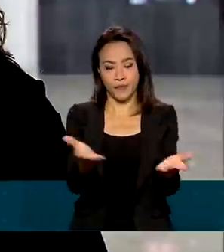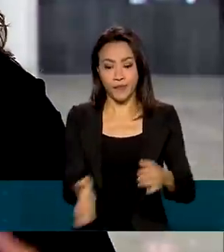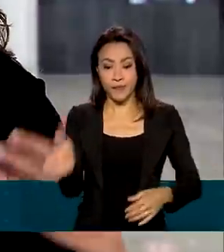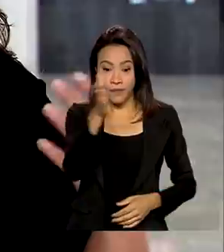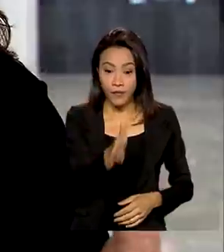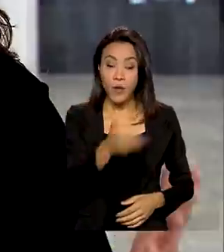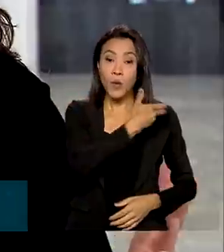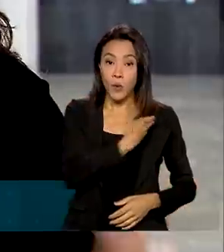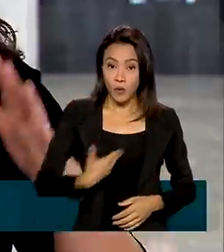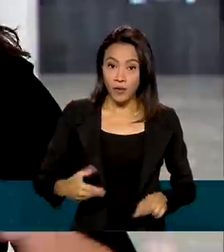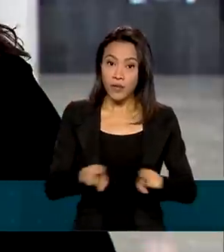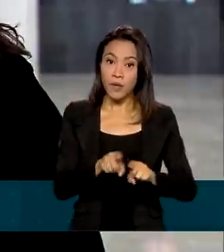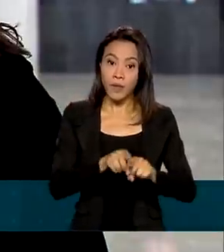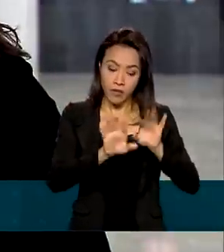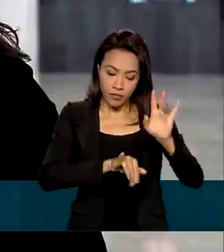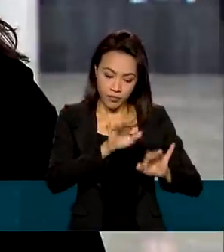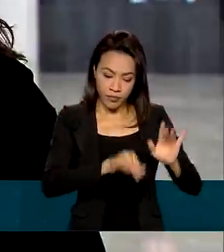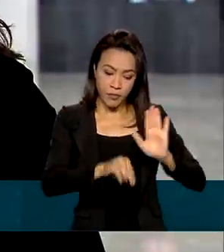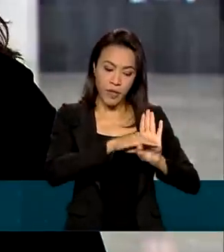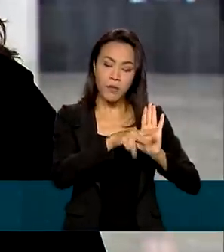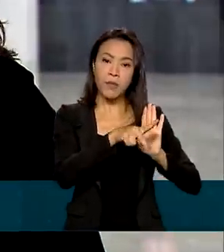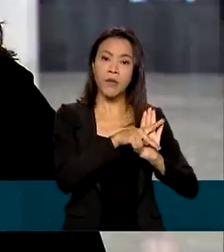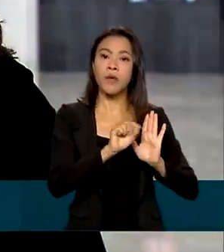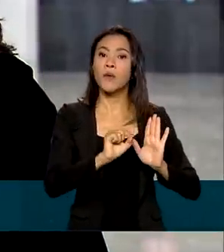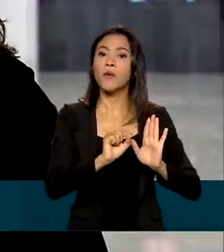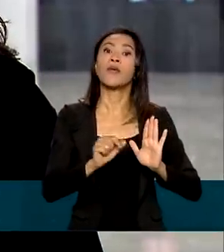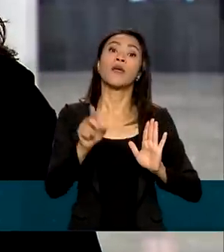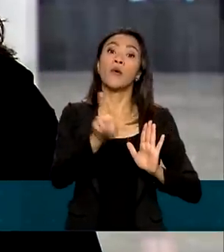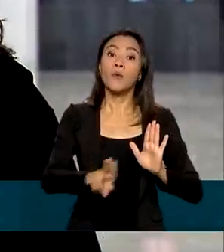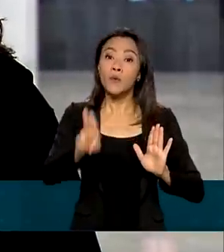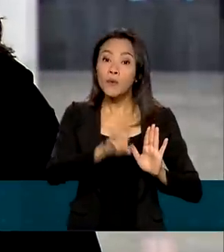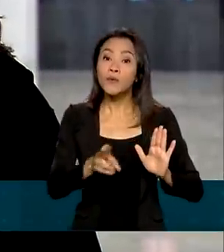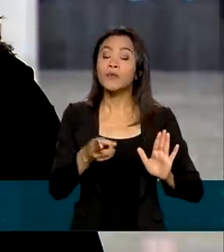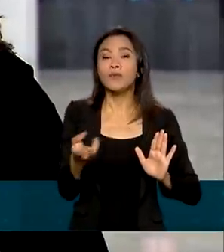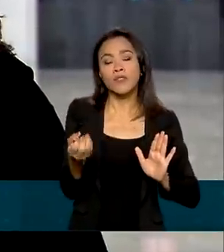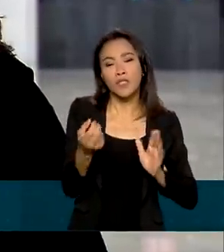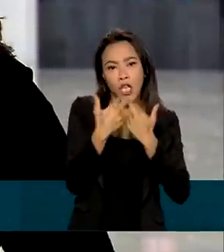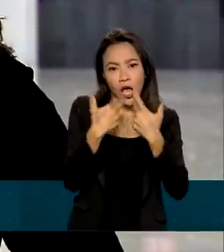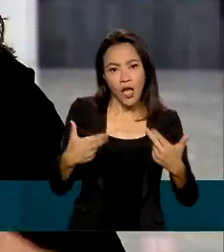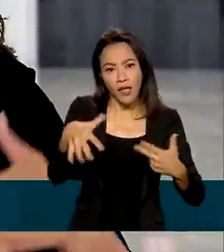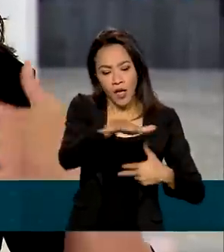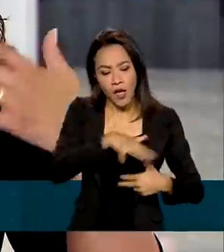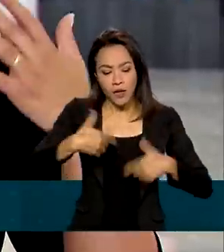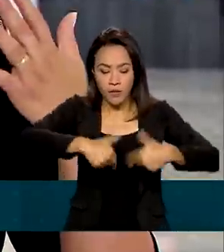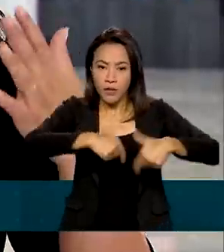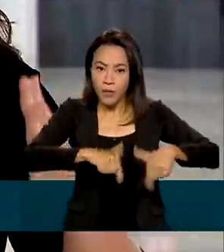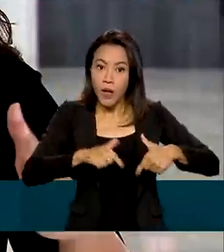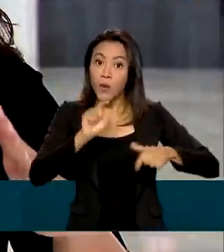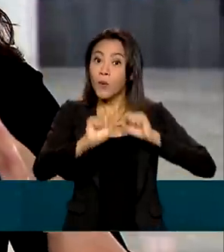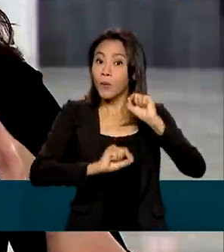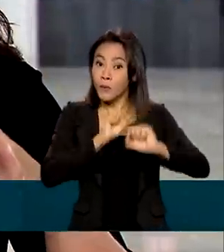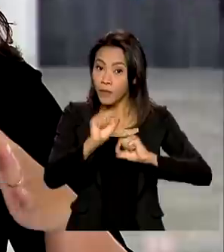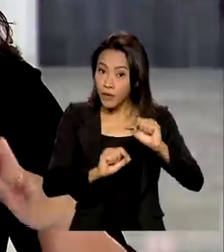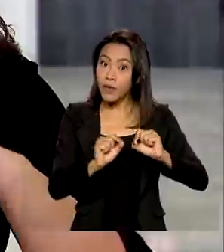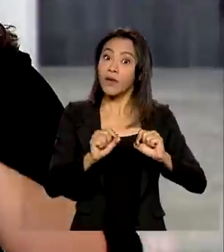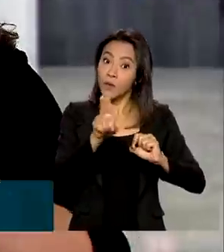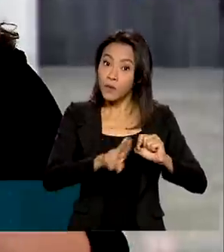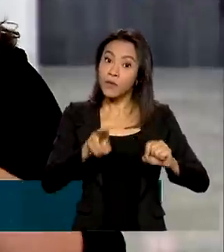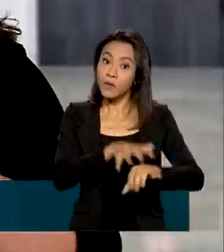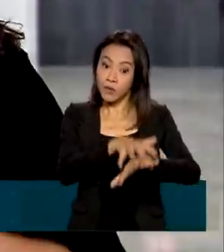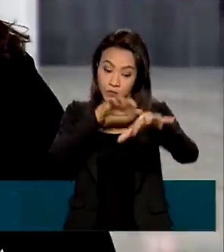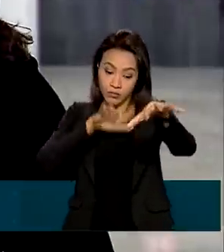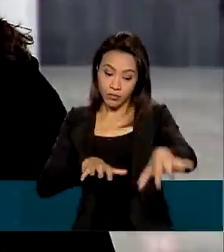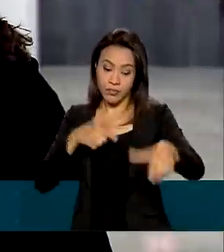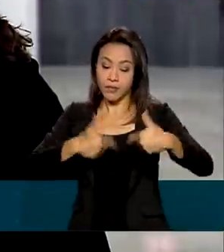editou uma medida provisória que prevê a modernização do trabalho. Entre as inovações estão a possibilidade de adoção do trabalho remoto e